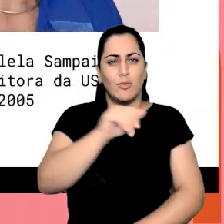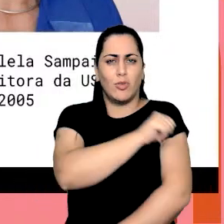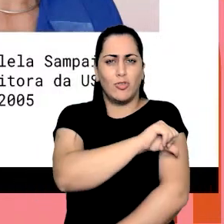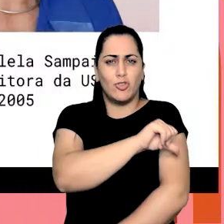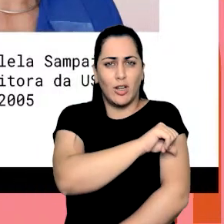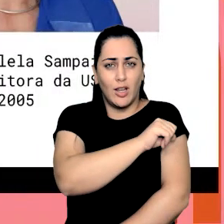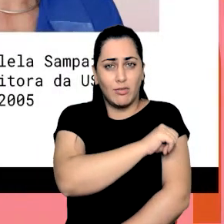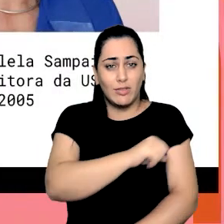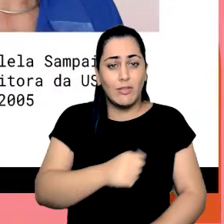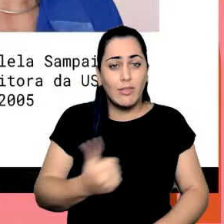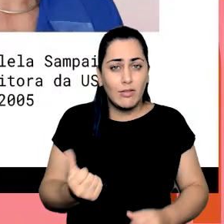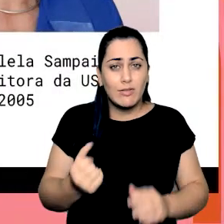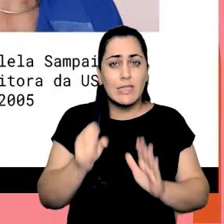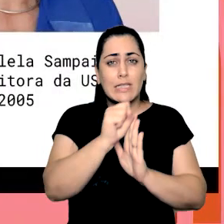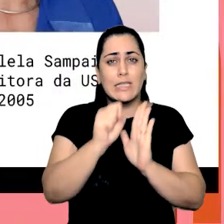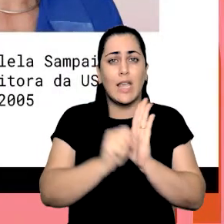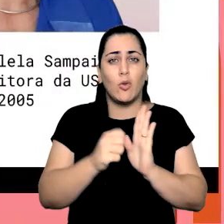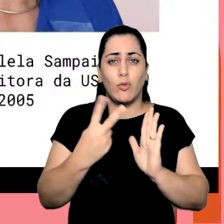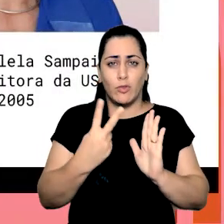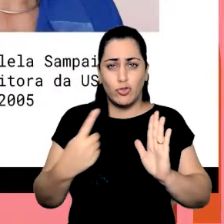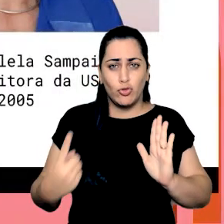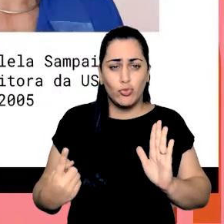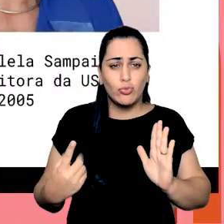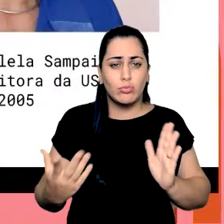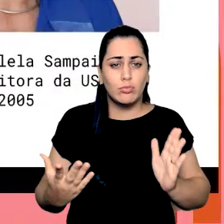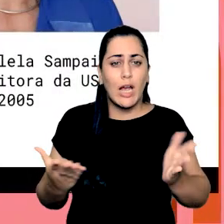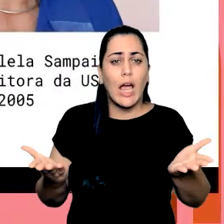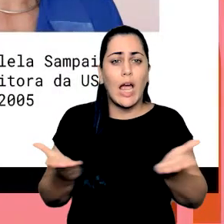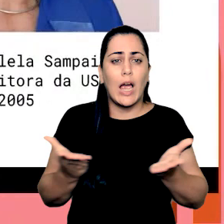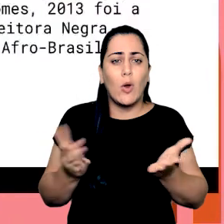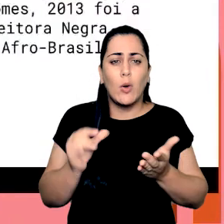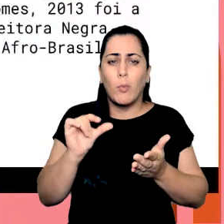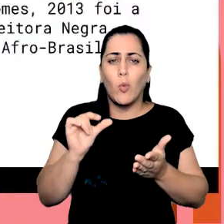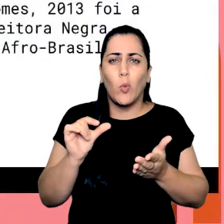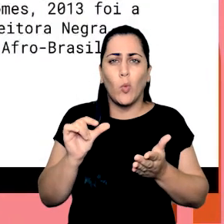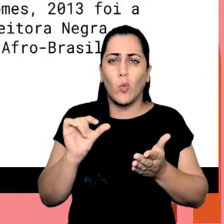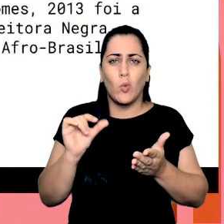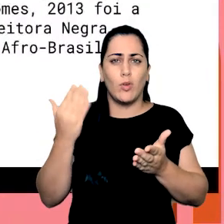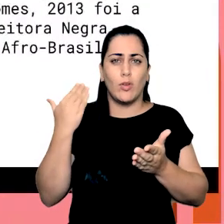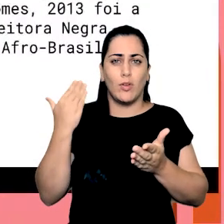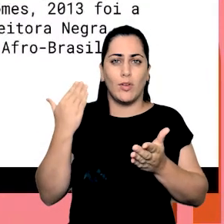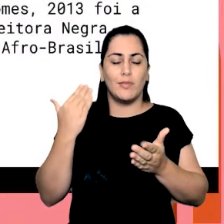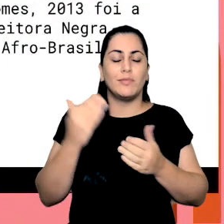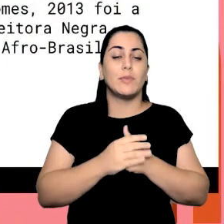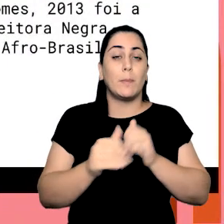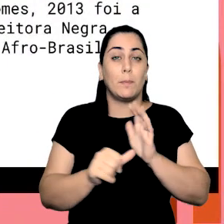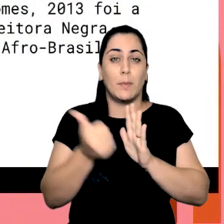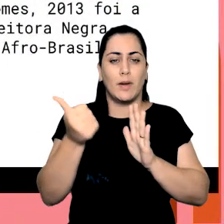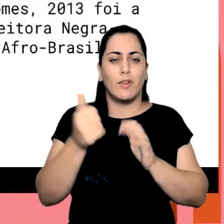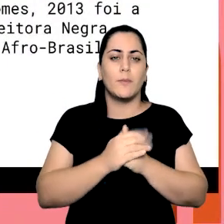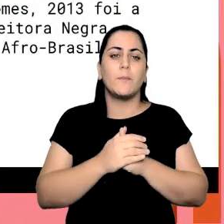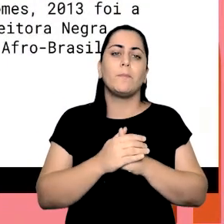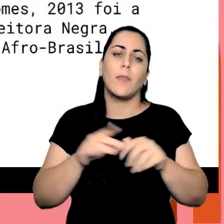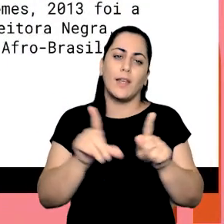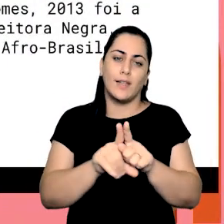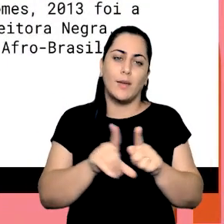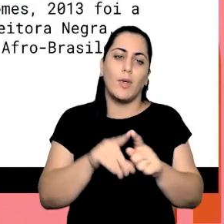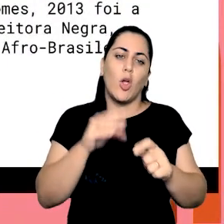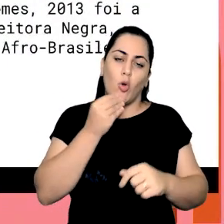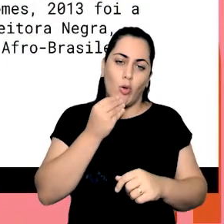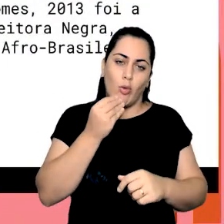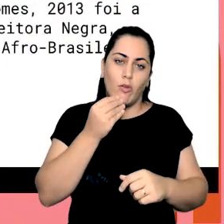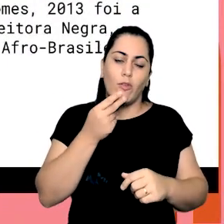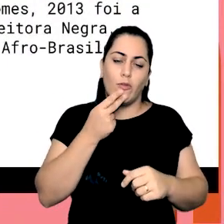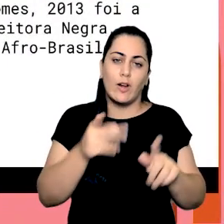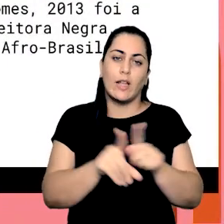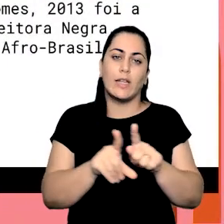recente, a está falando do século XXI pra cá, bem mais próximo de 2022. E, obviamente, fazendo o recorte, né,